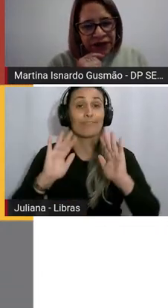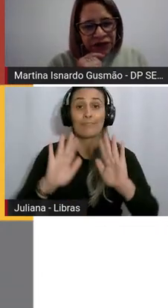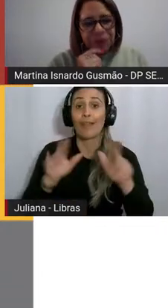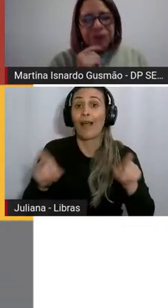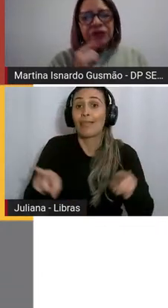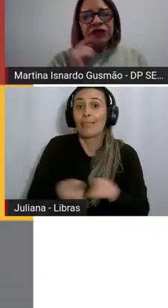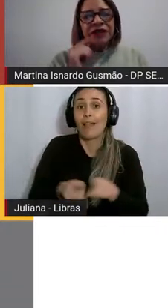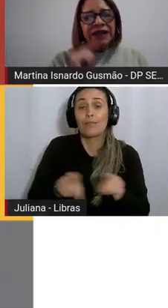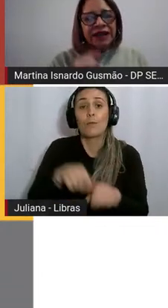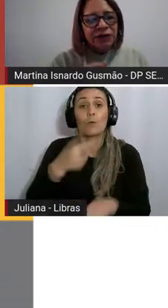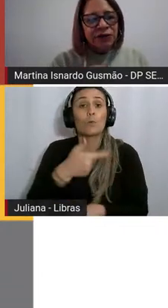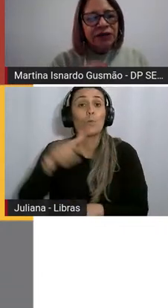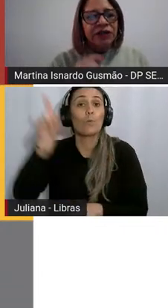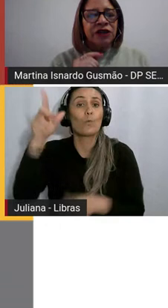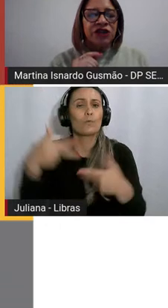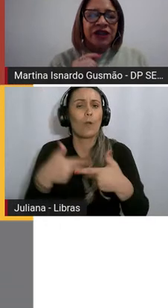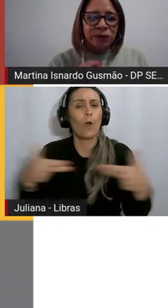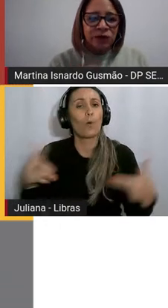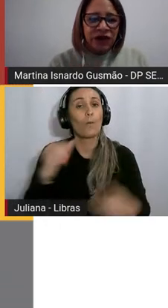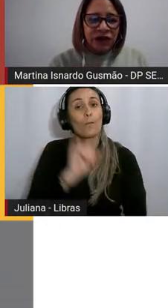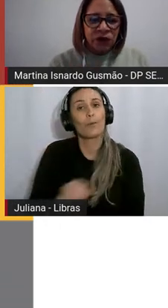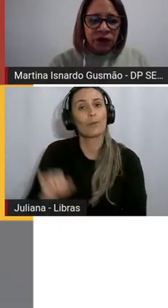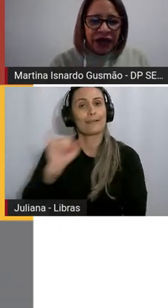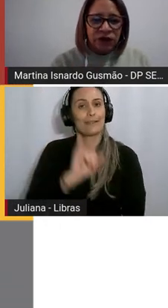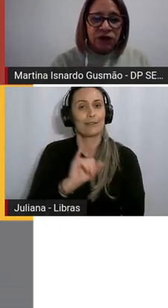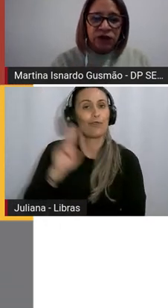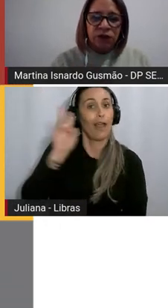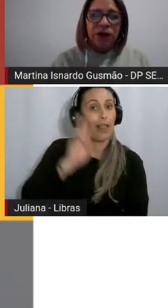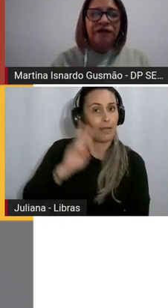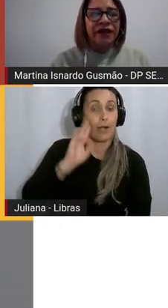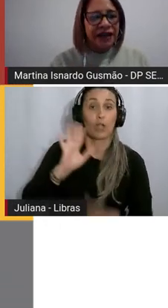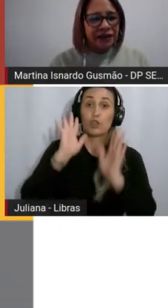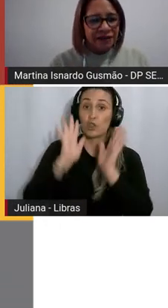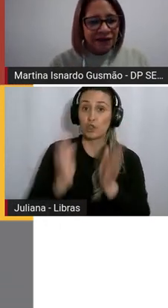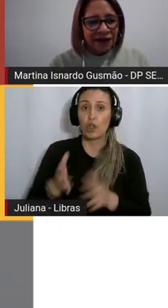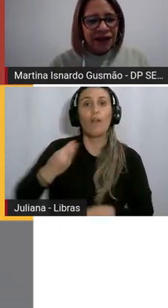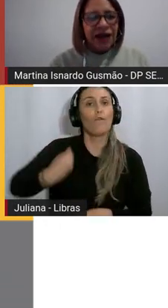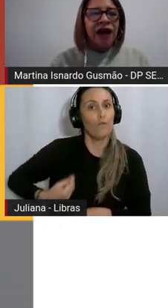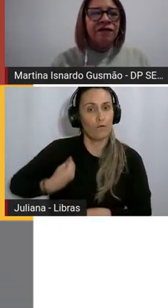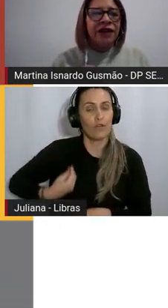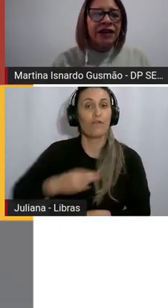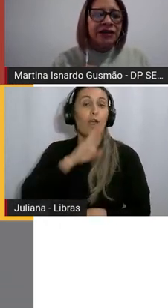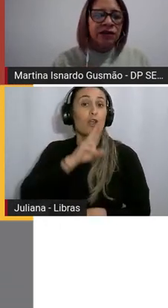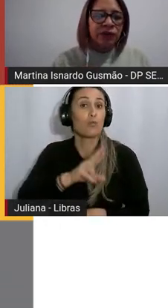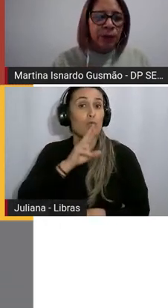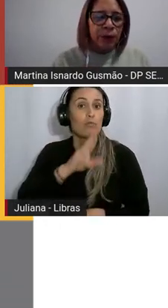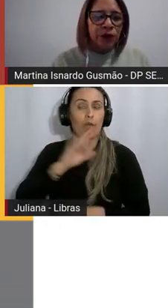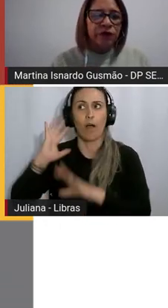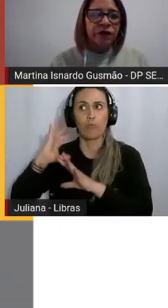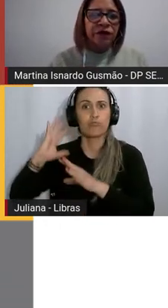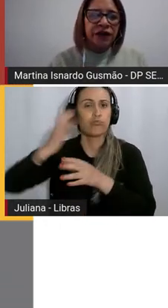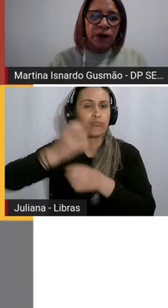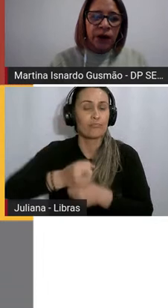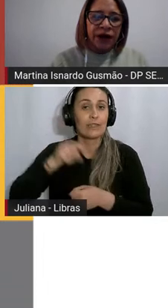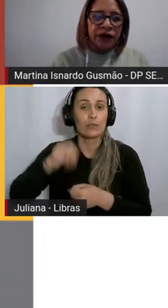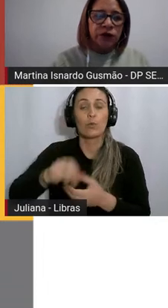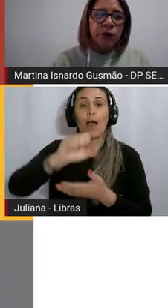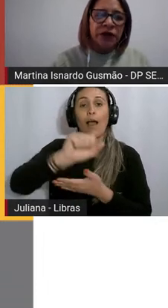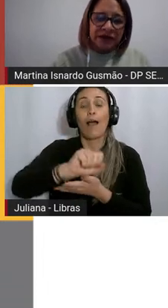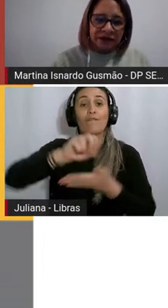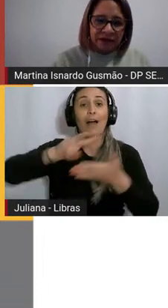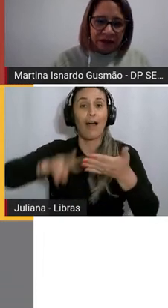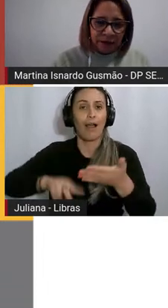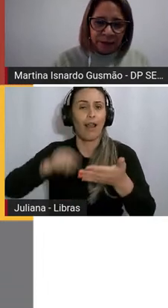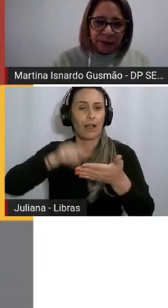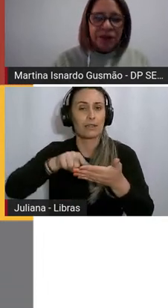lembrete destacando que nós já temos os resultados do avaliar a TRI, a avaliação de apoio que foi feita agora no